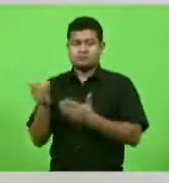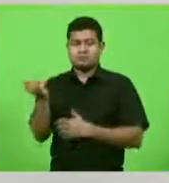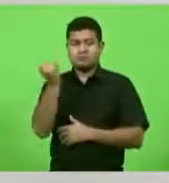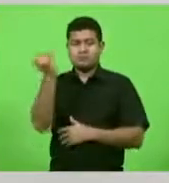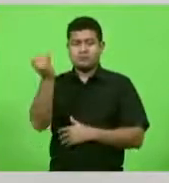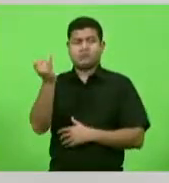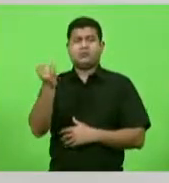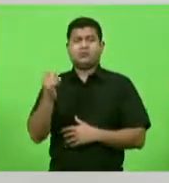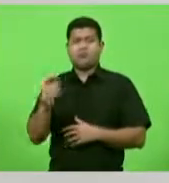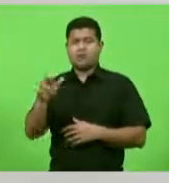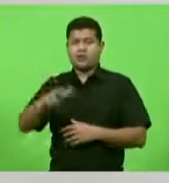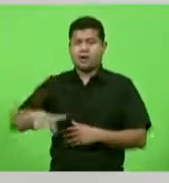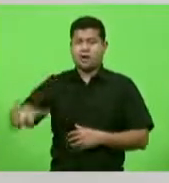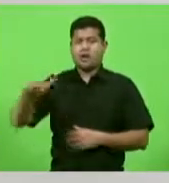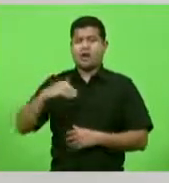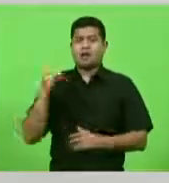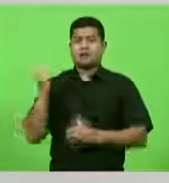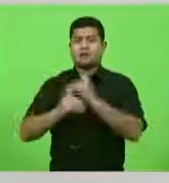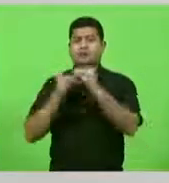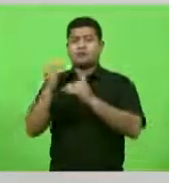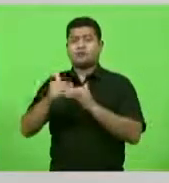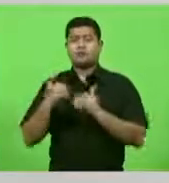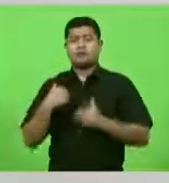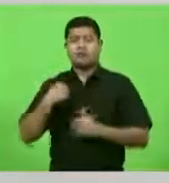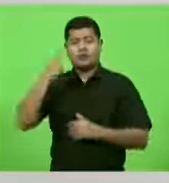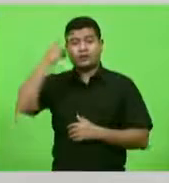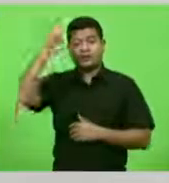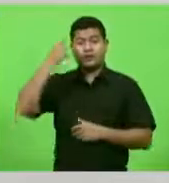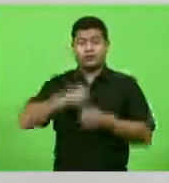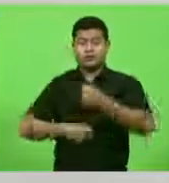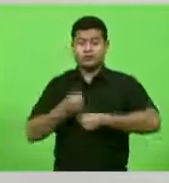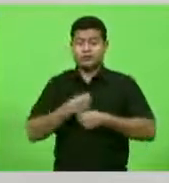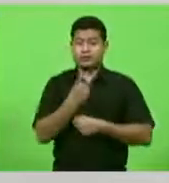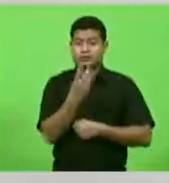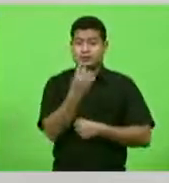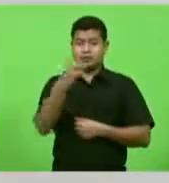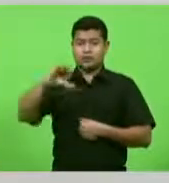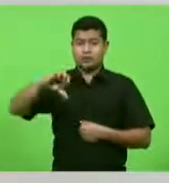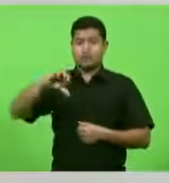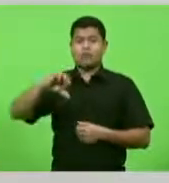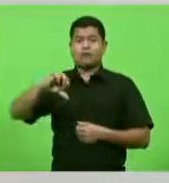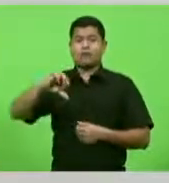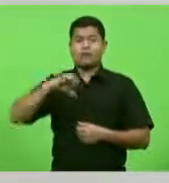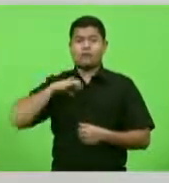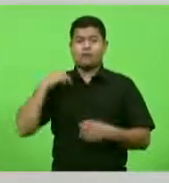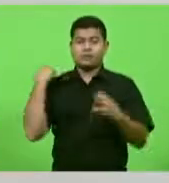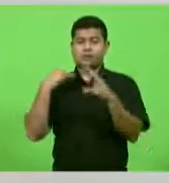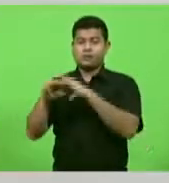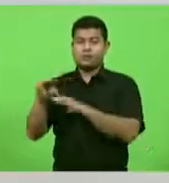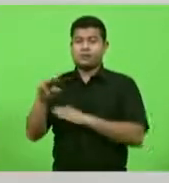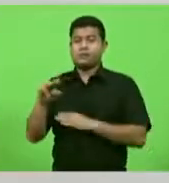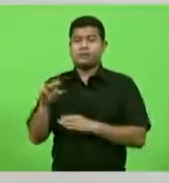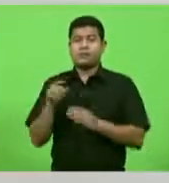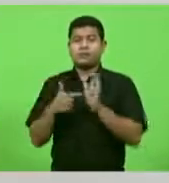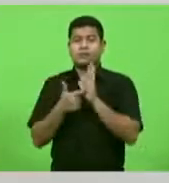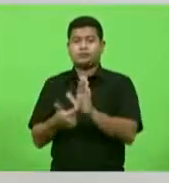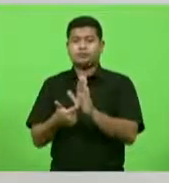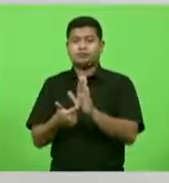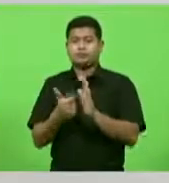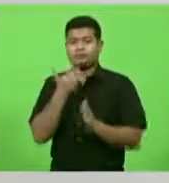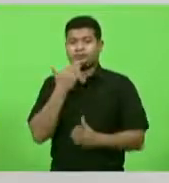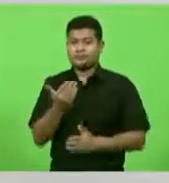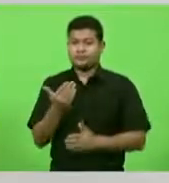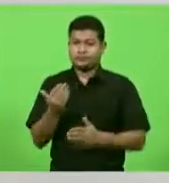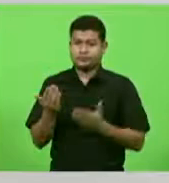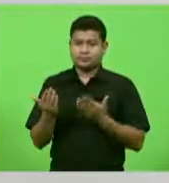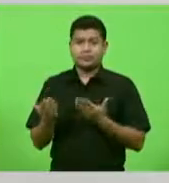desenvolvimento. Inclusive, ressalto que em 2019 encaminhei indicação solicitando esse pleito